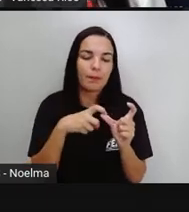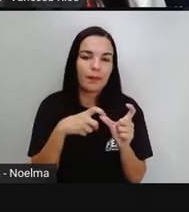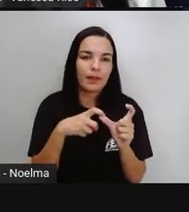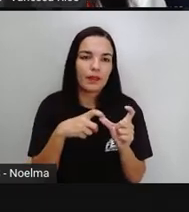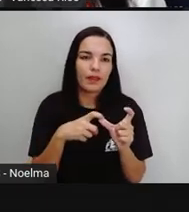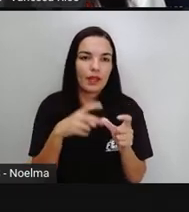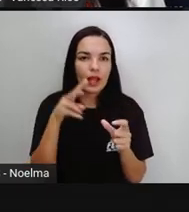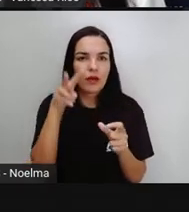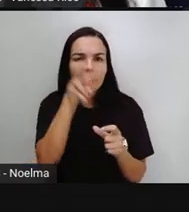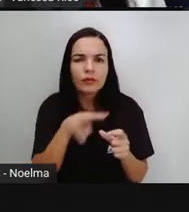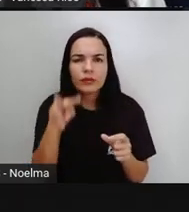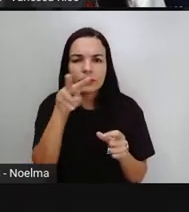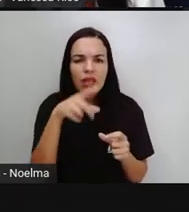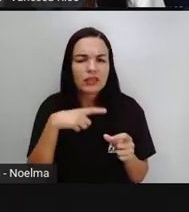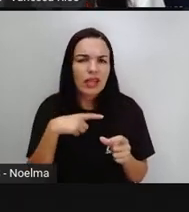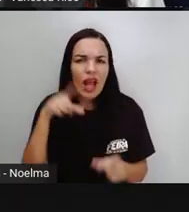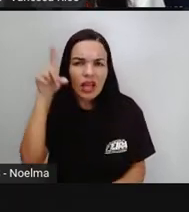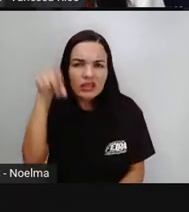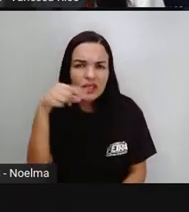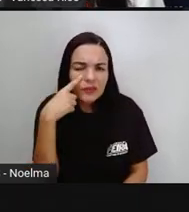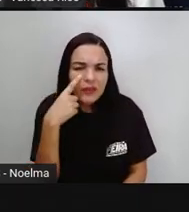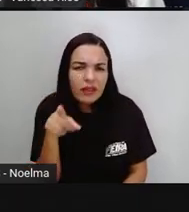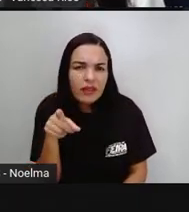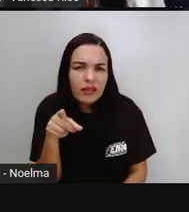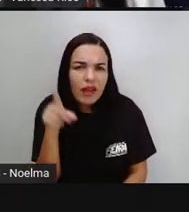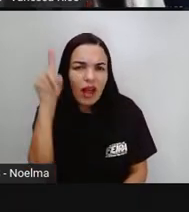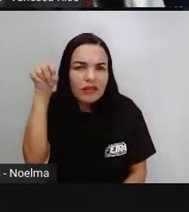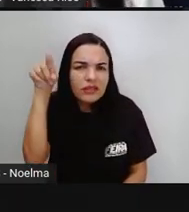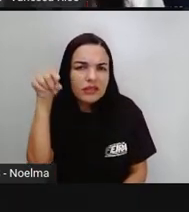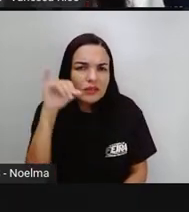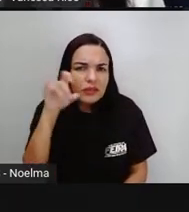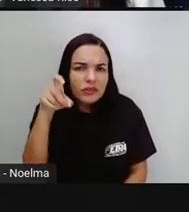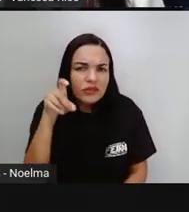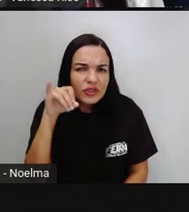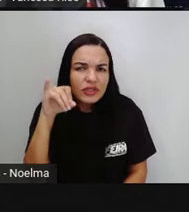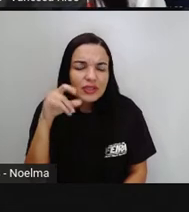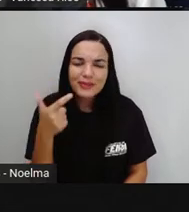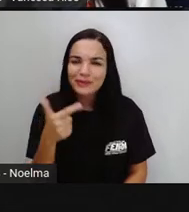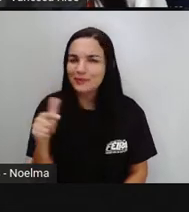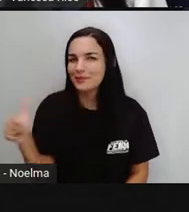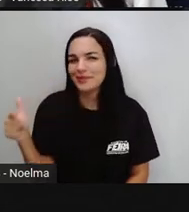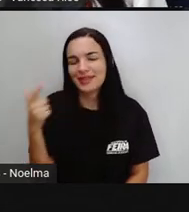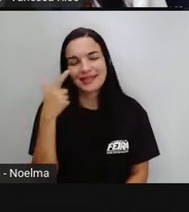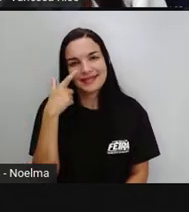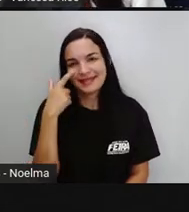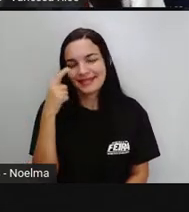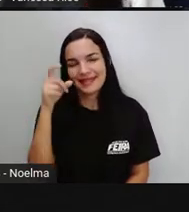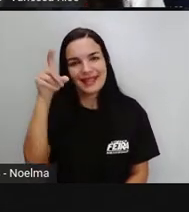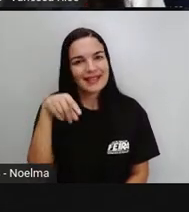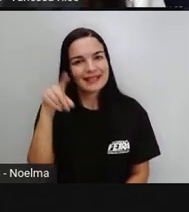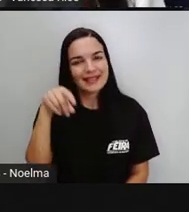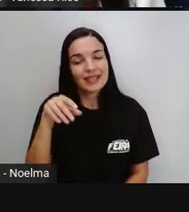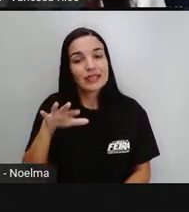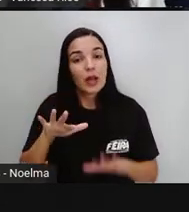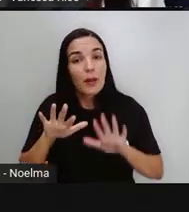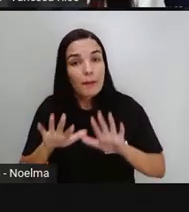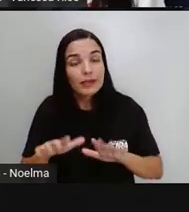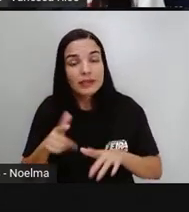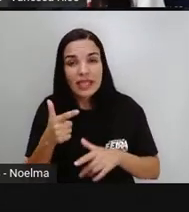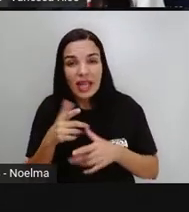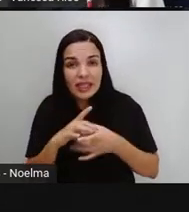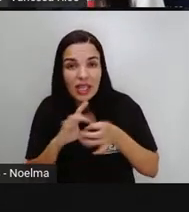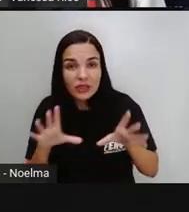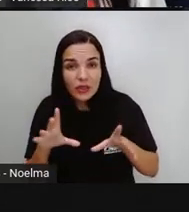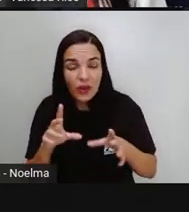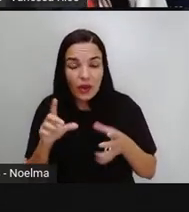estão vendo aí algum acento? Não, não é? Vocês não percebem acento. E ela não deixou de ter sílaba